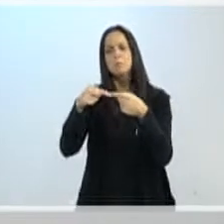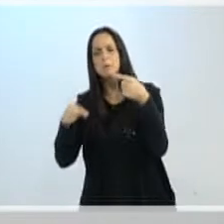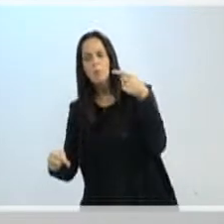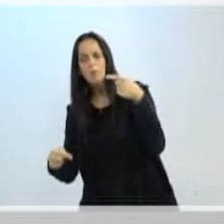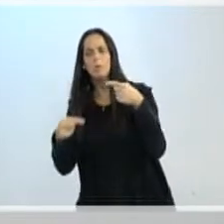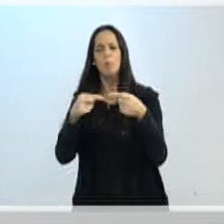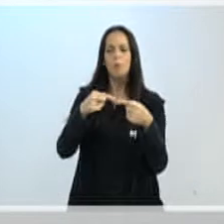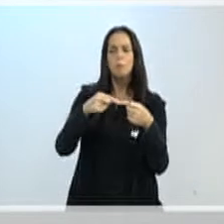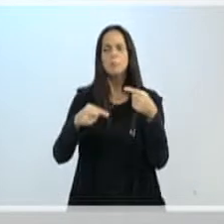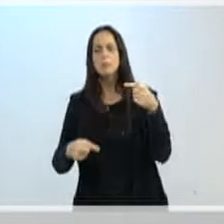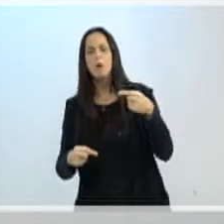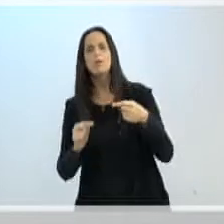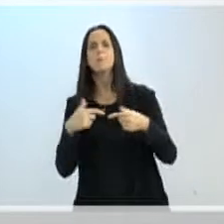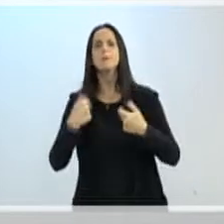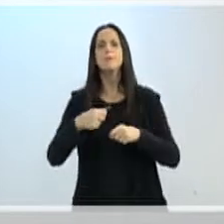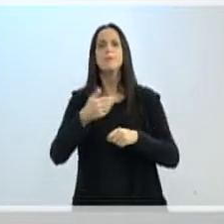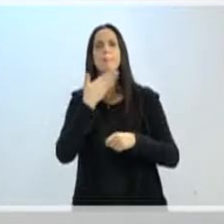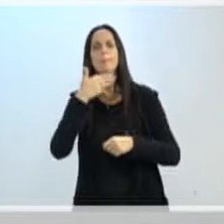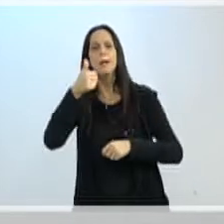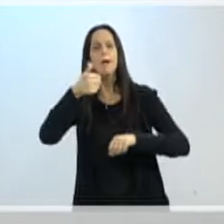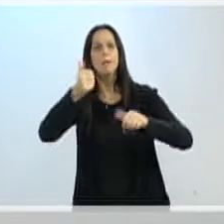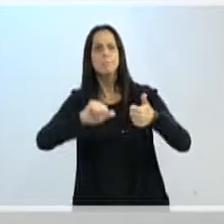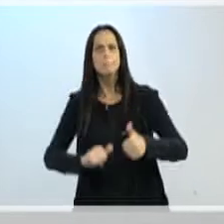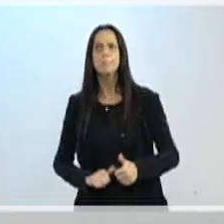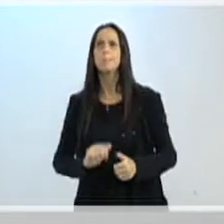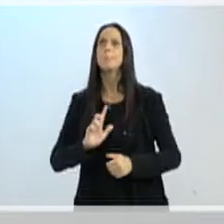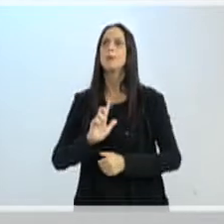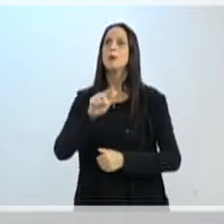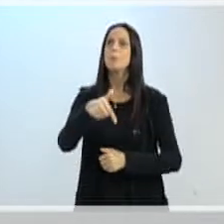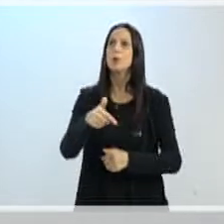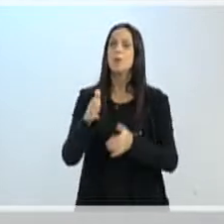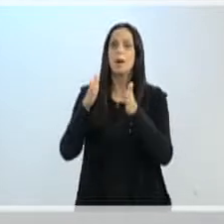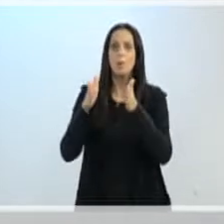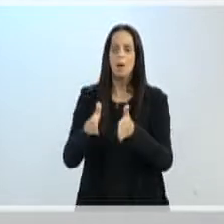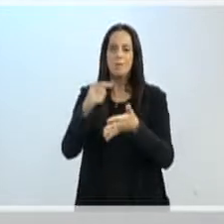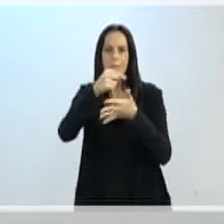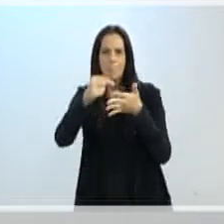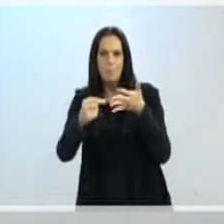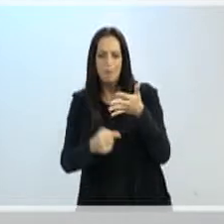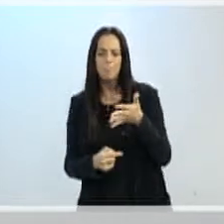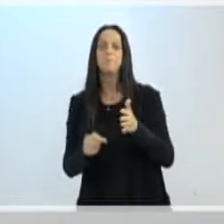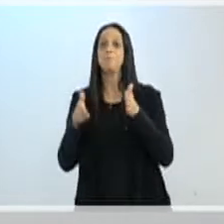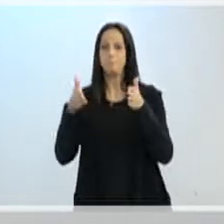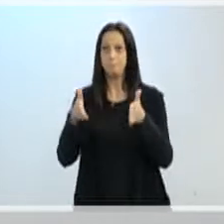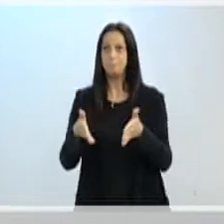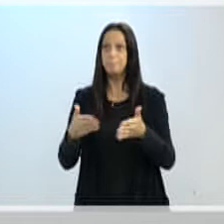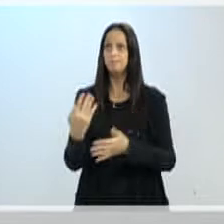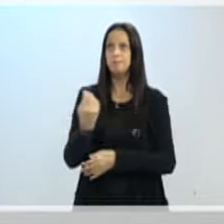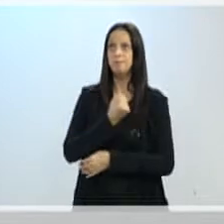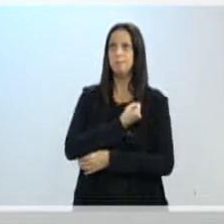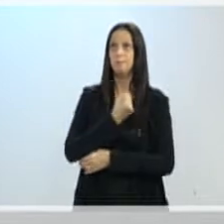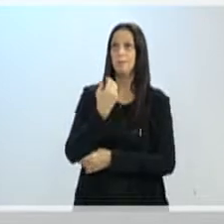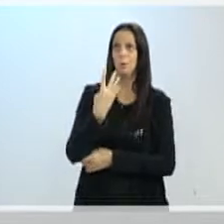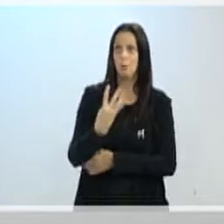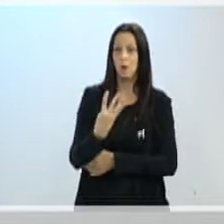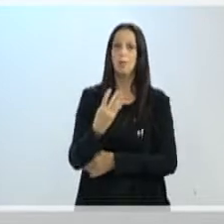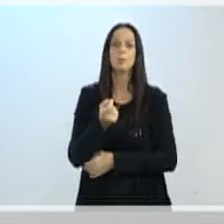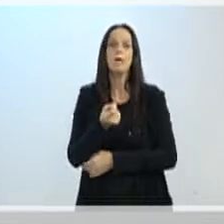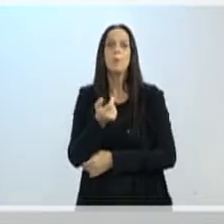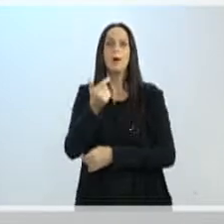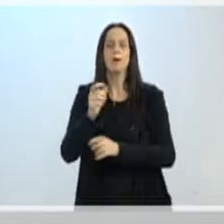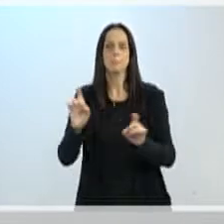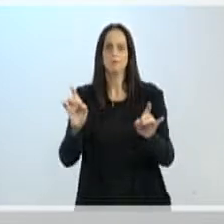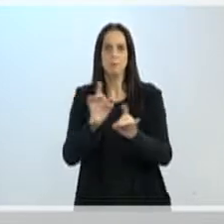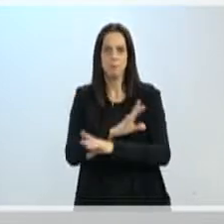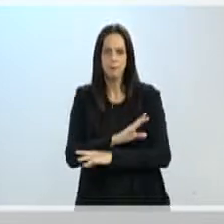é que é. Na quarta etapa, então, é elaborado, é a fase que nós estamos atualmente concluindo, esperamos